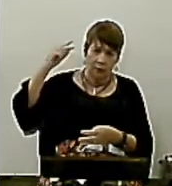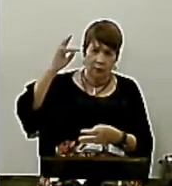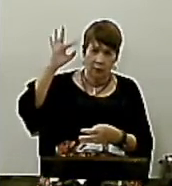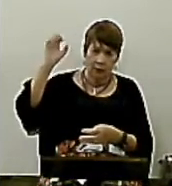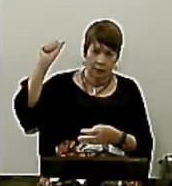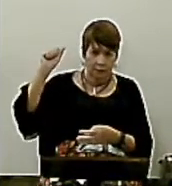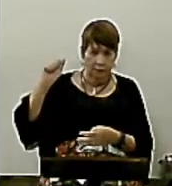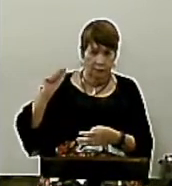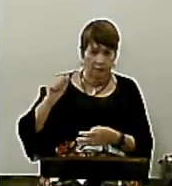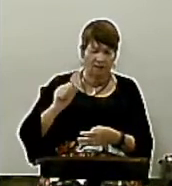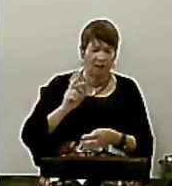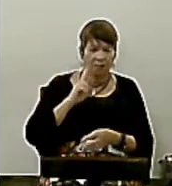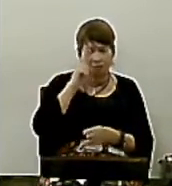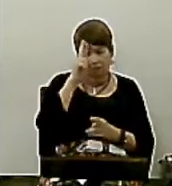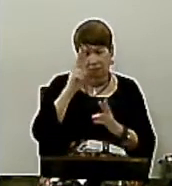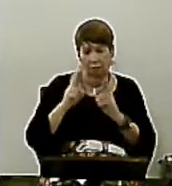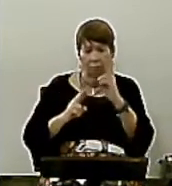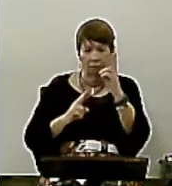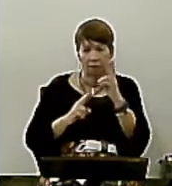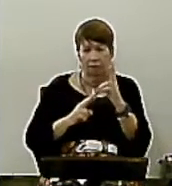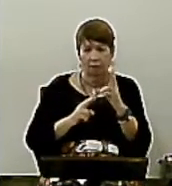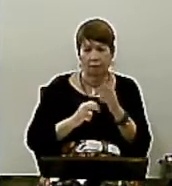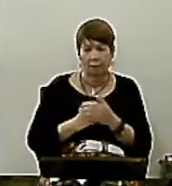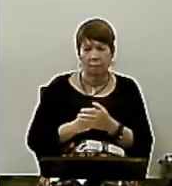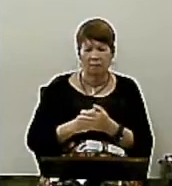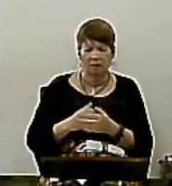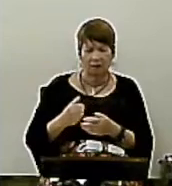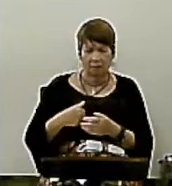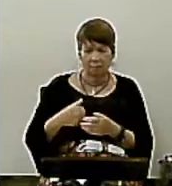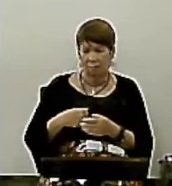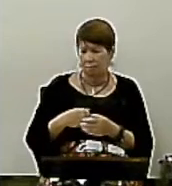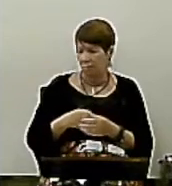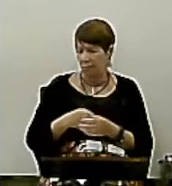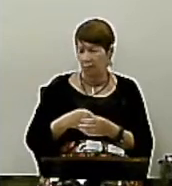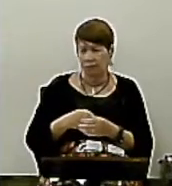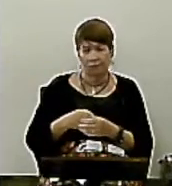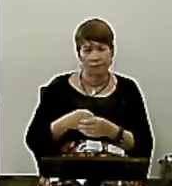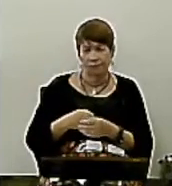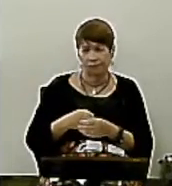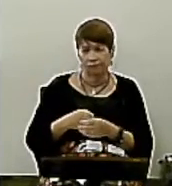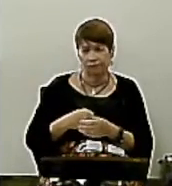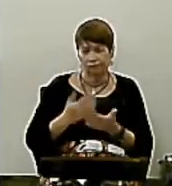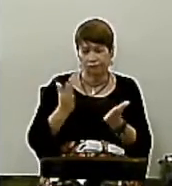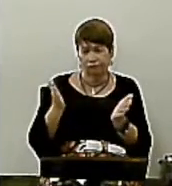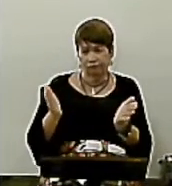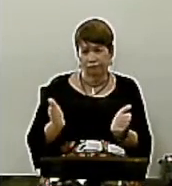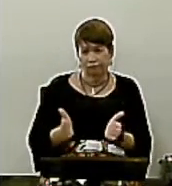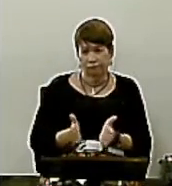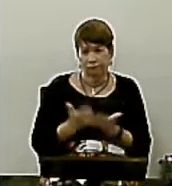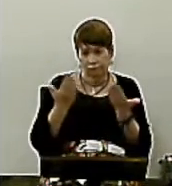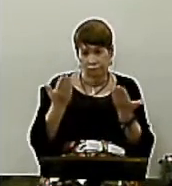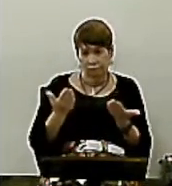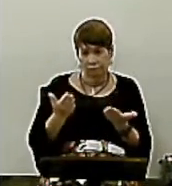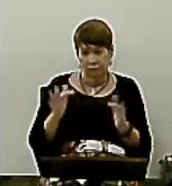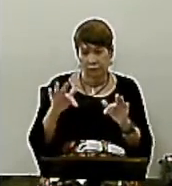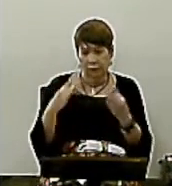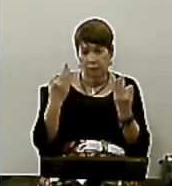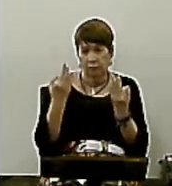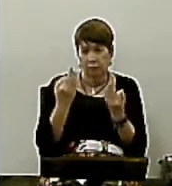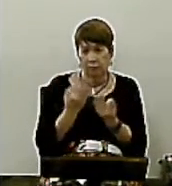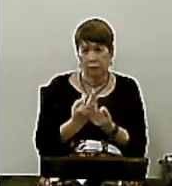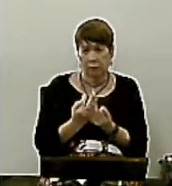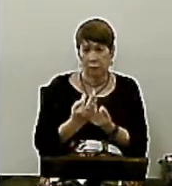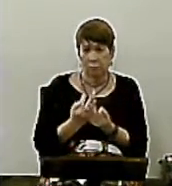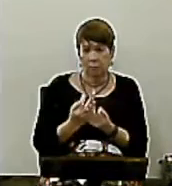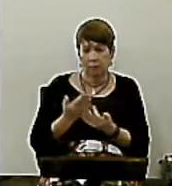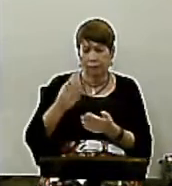Valente Eu sou Membro Da família Mais pobre De Israel A minha família É a